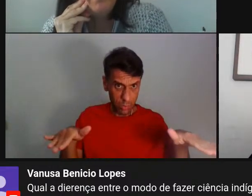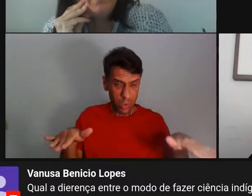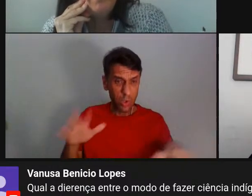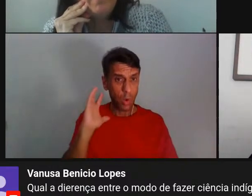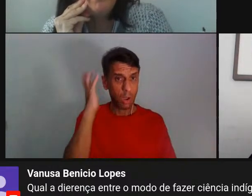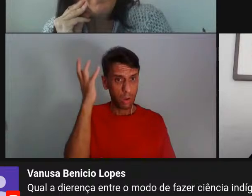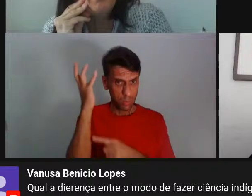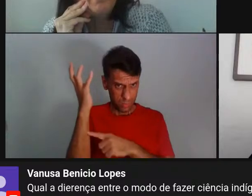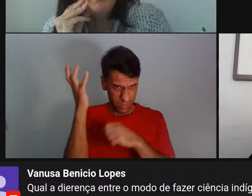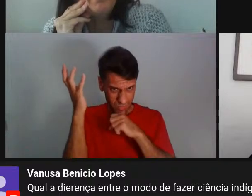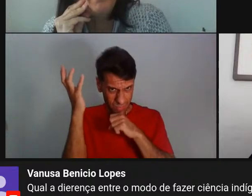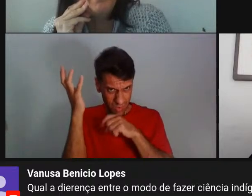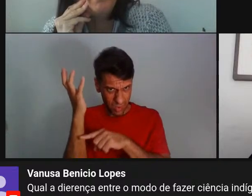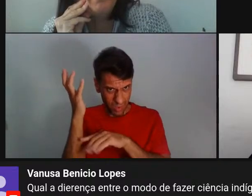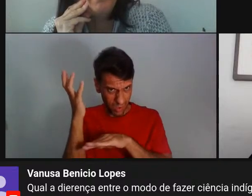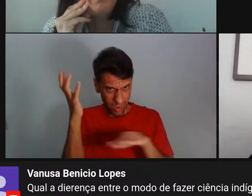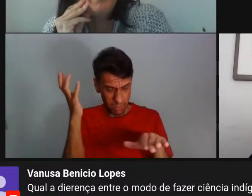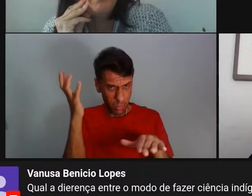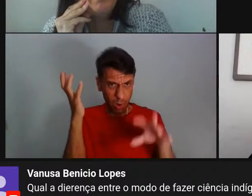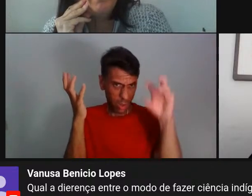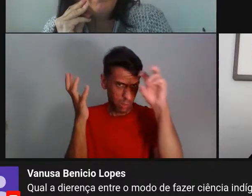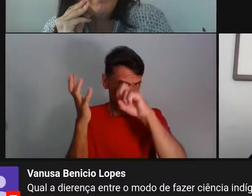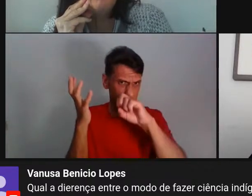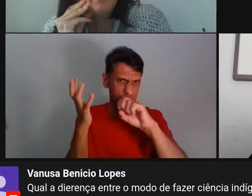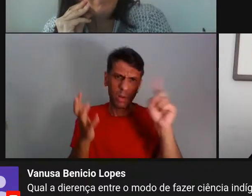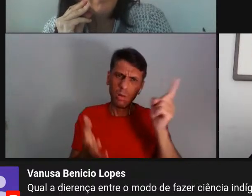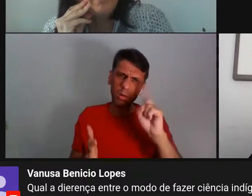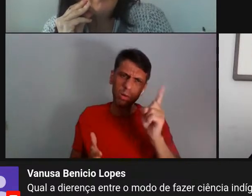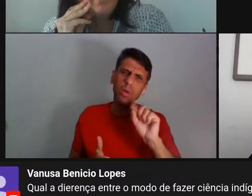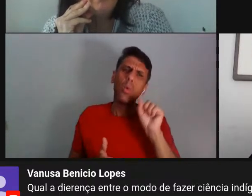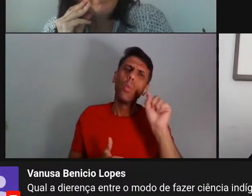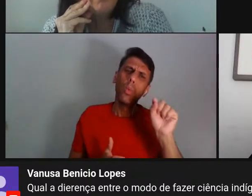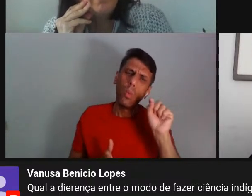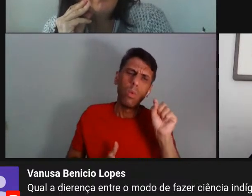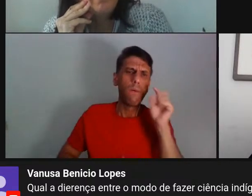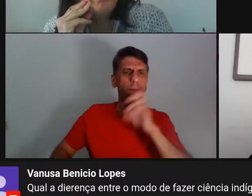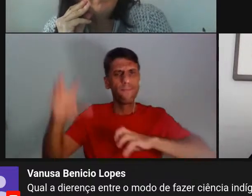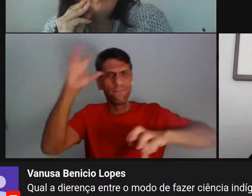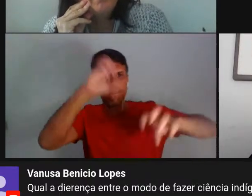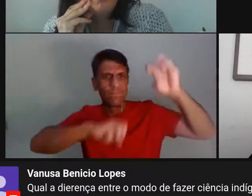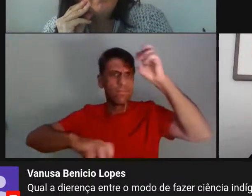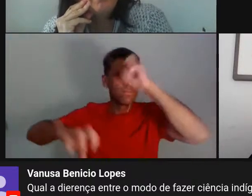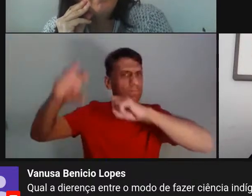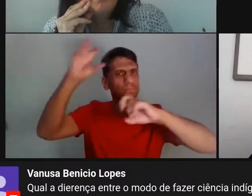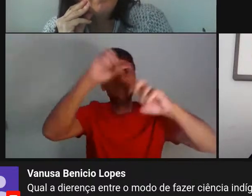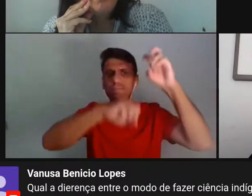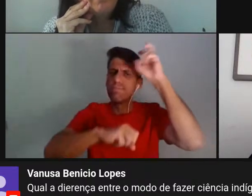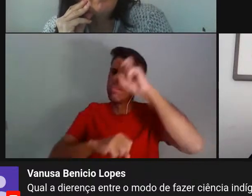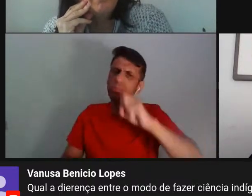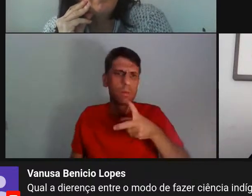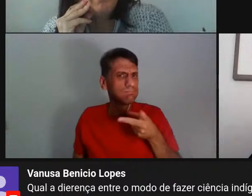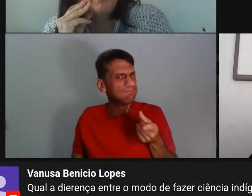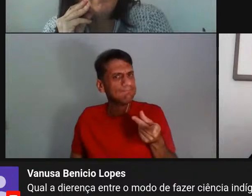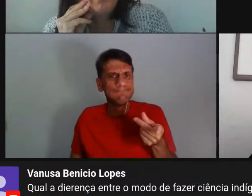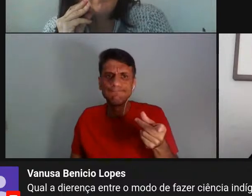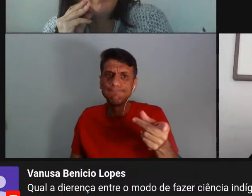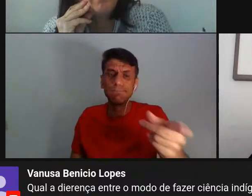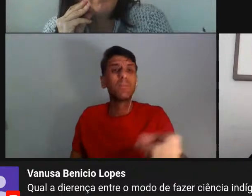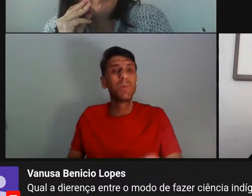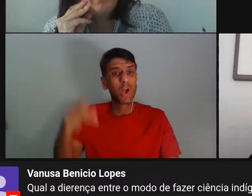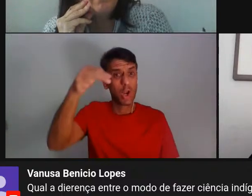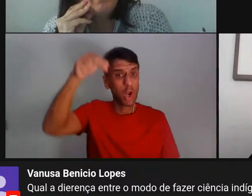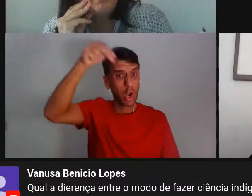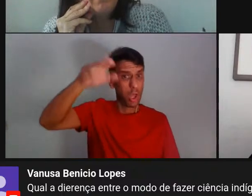velho e não aprende mais. Não, é um constante aprender, né? E é por isso que existe aqui no Nordeste tem um